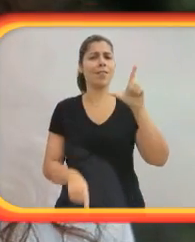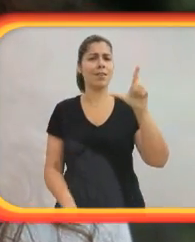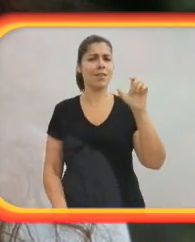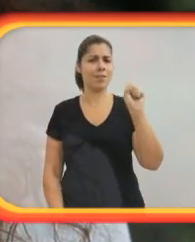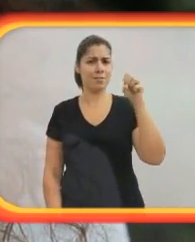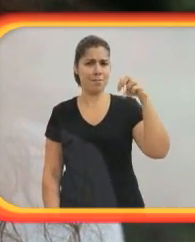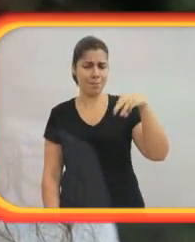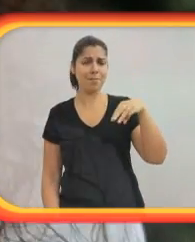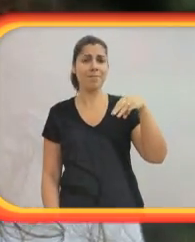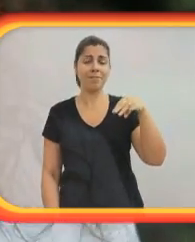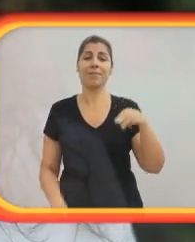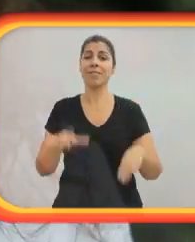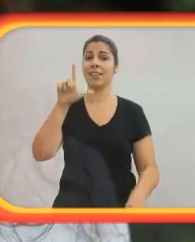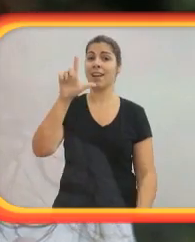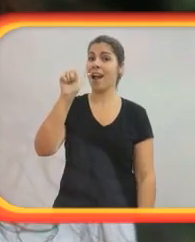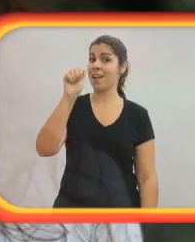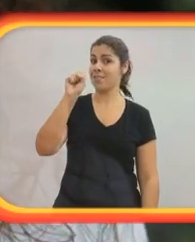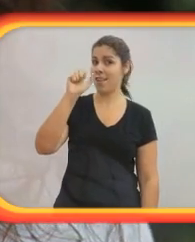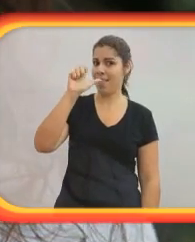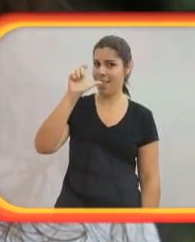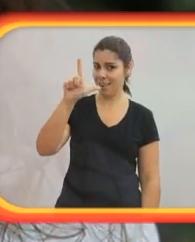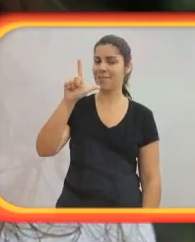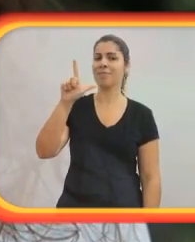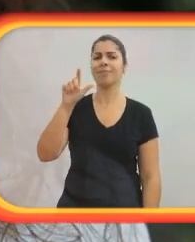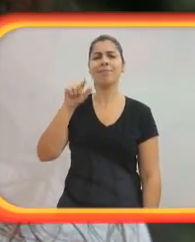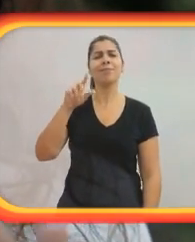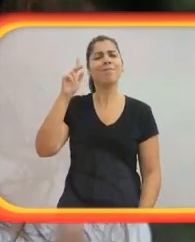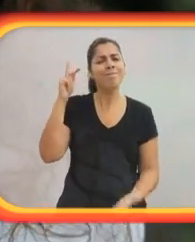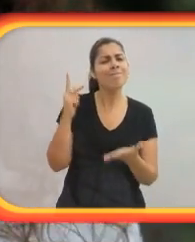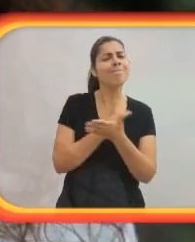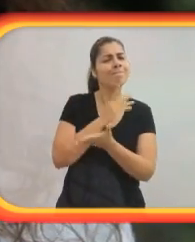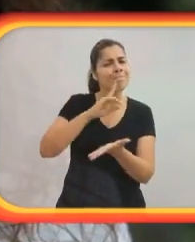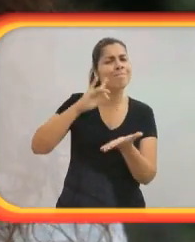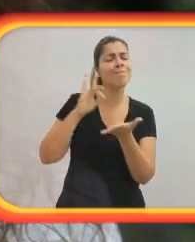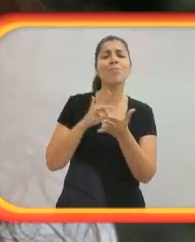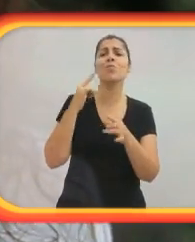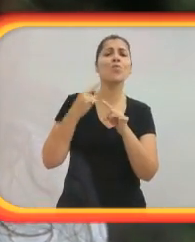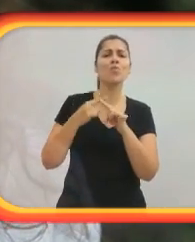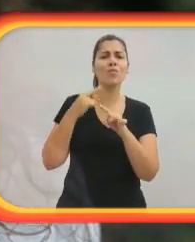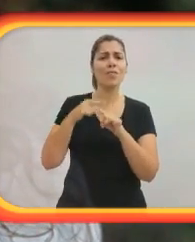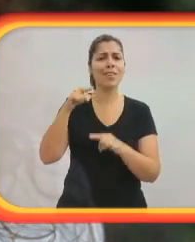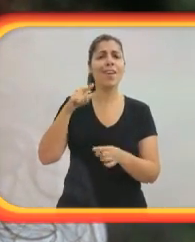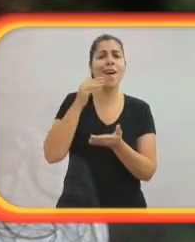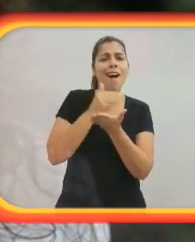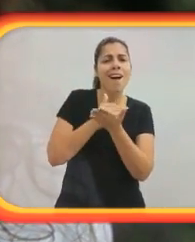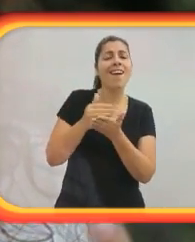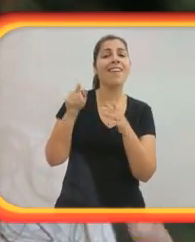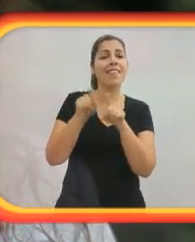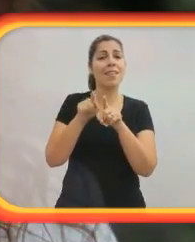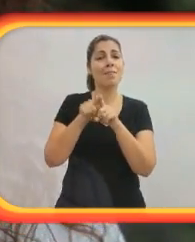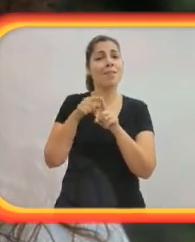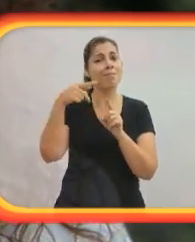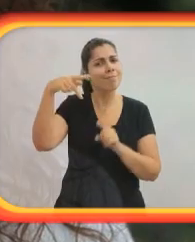nossa língua no país. A língua brasileira de sinais é da mesma família da língua de sinais francesa, da língua de sinais